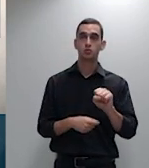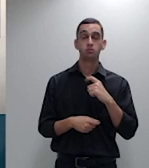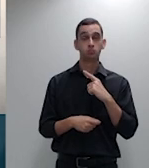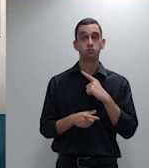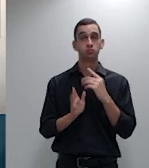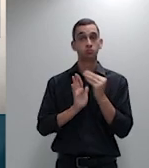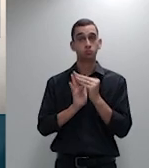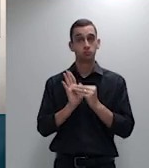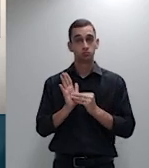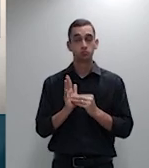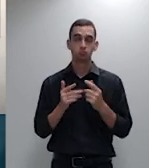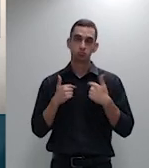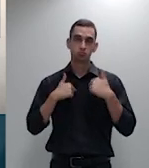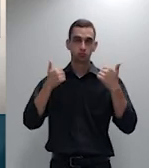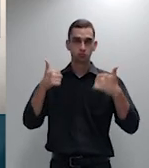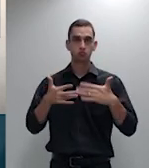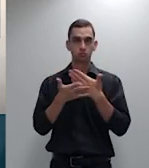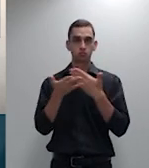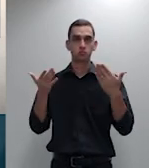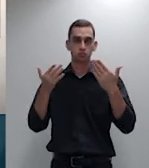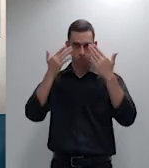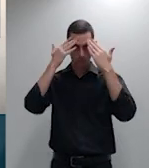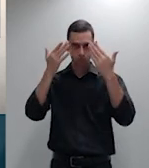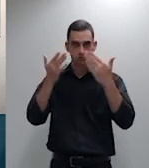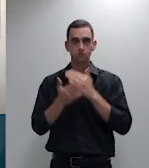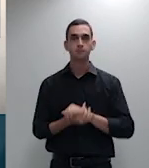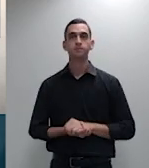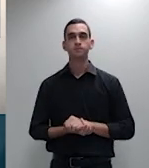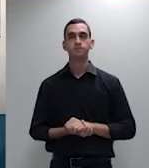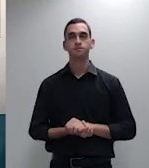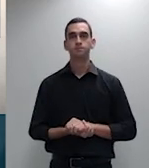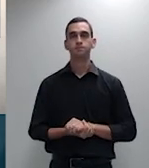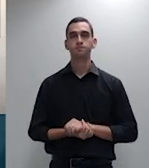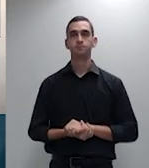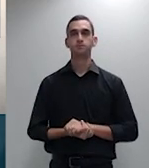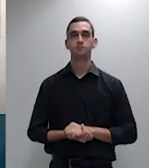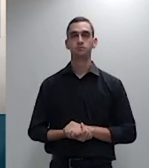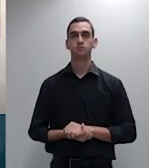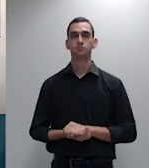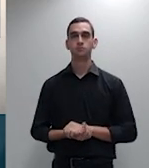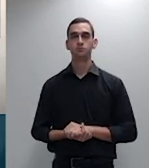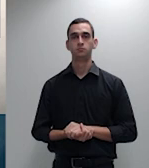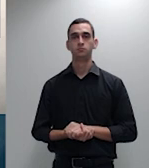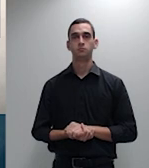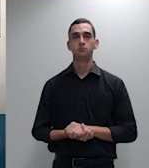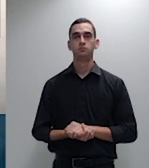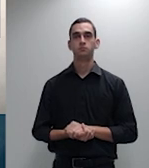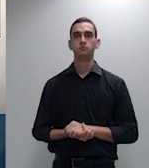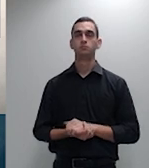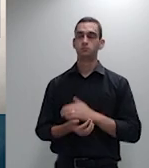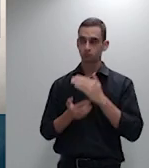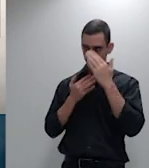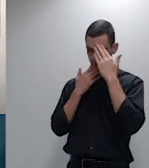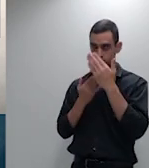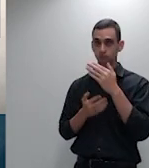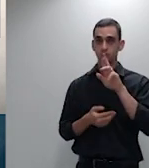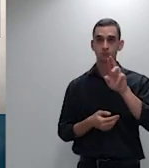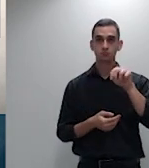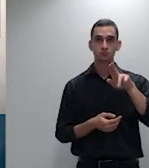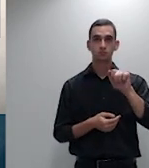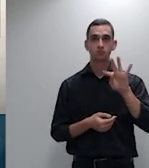aos presentes muito obrigado doutor Renato Abreu e finalmente a última intervenção é do doutor